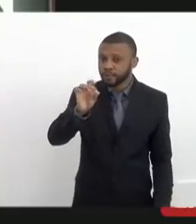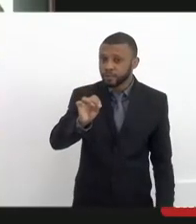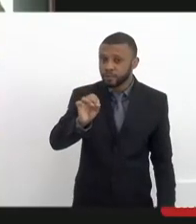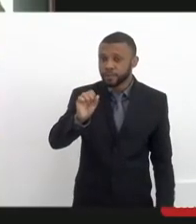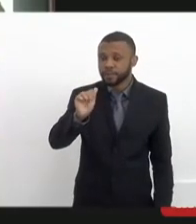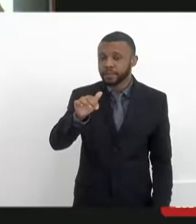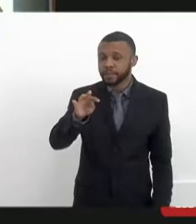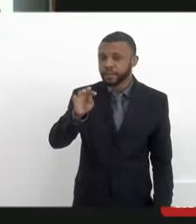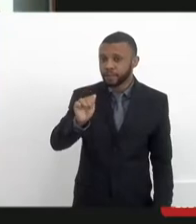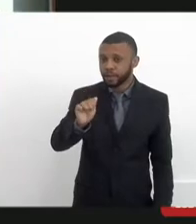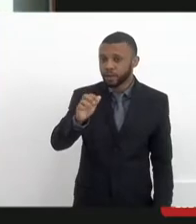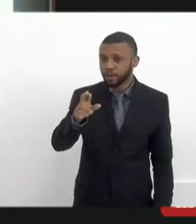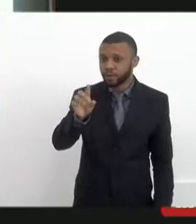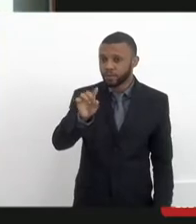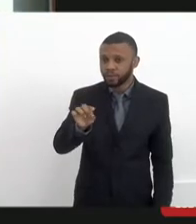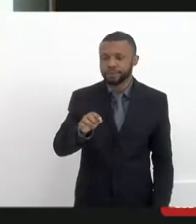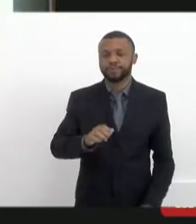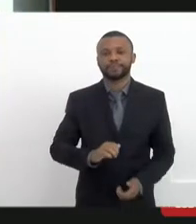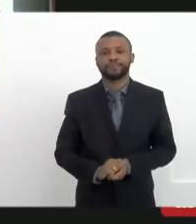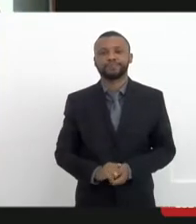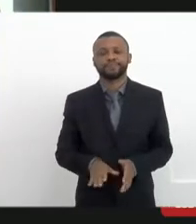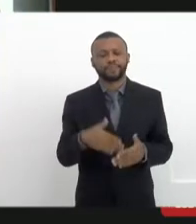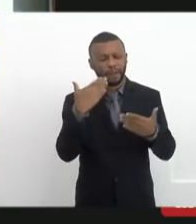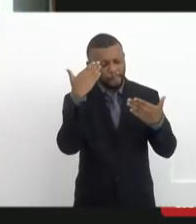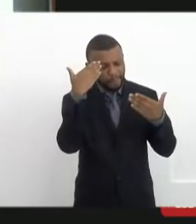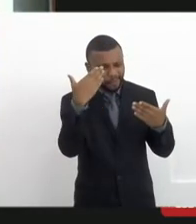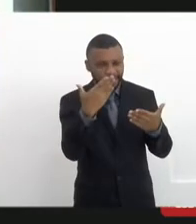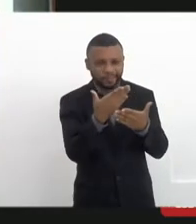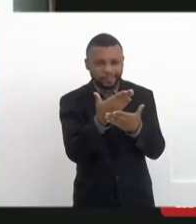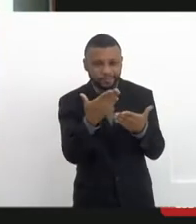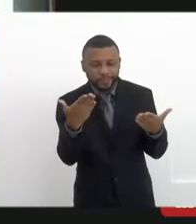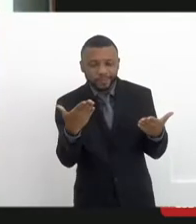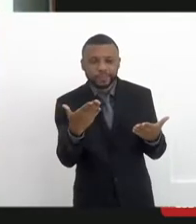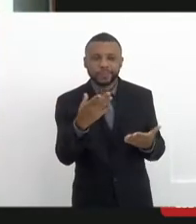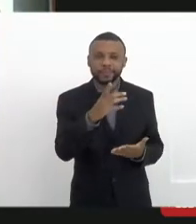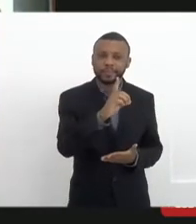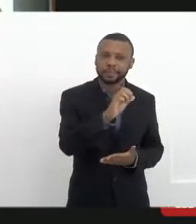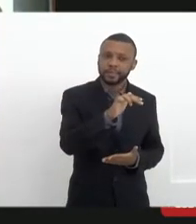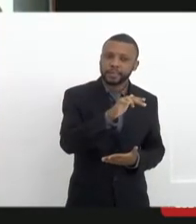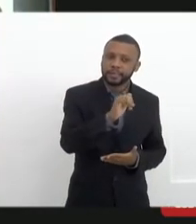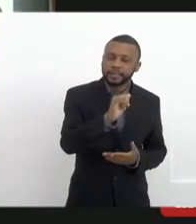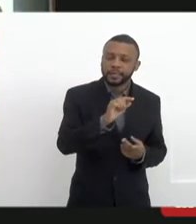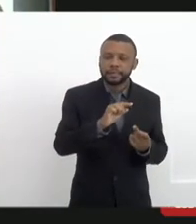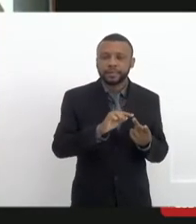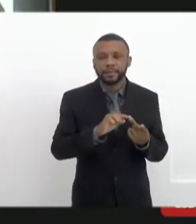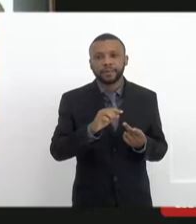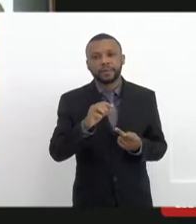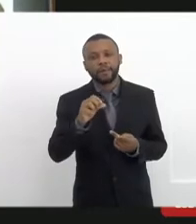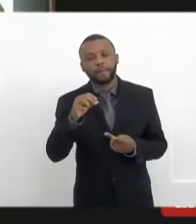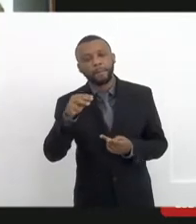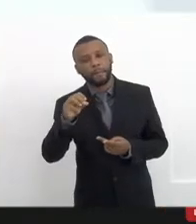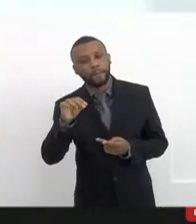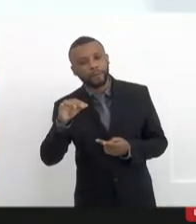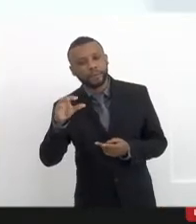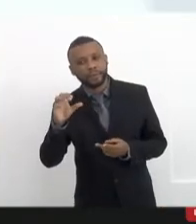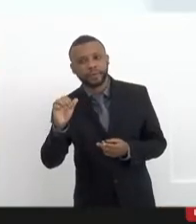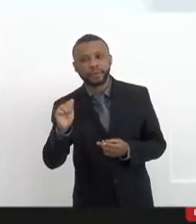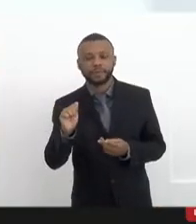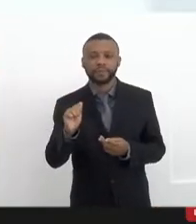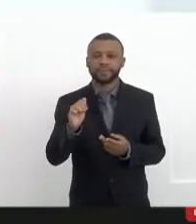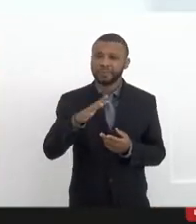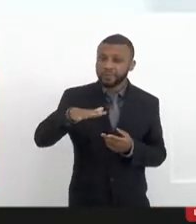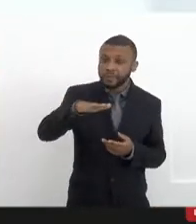Obrigado, Dani, Valdeque, Serafine, Mink, Mônica Francisco e companheiros de luta.